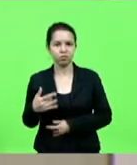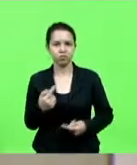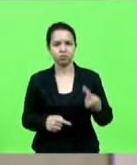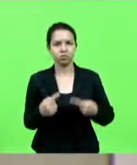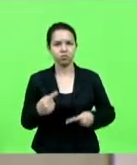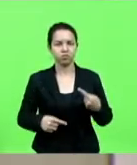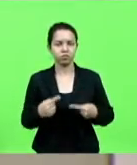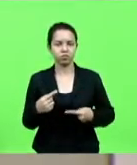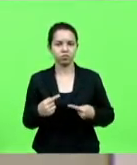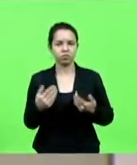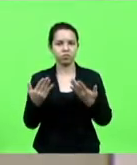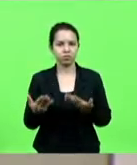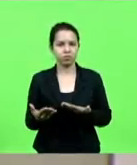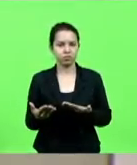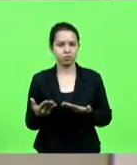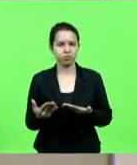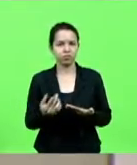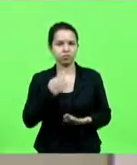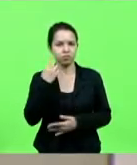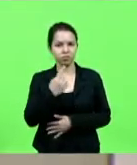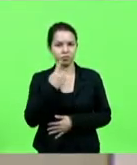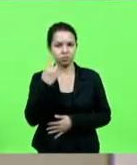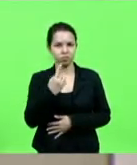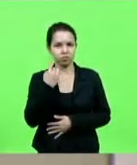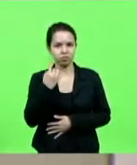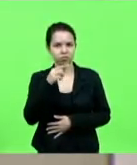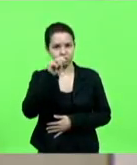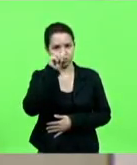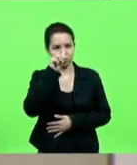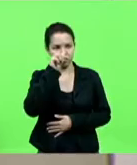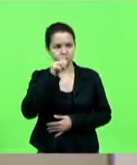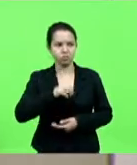com a palavra o autor deputado João Amin.